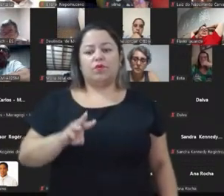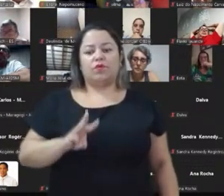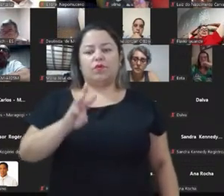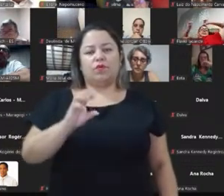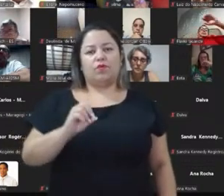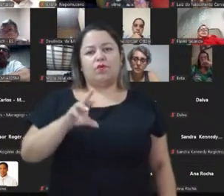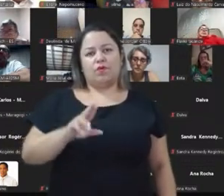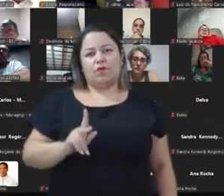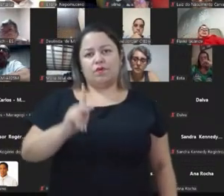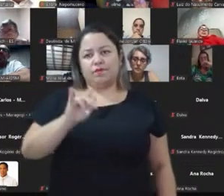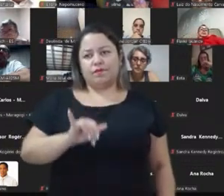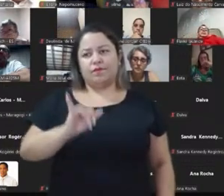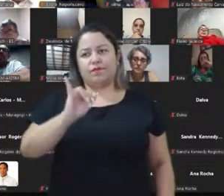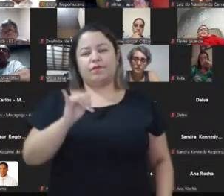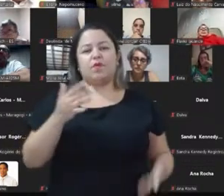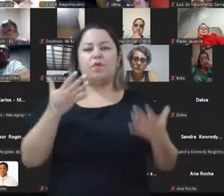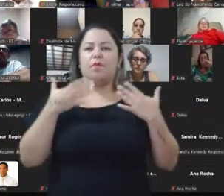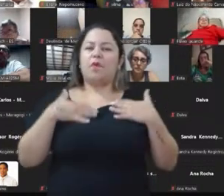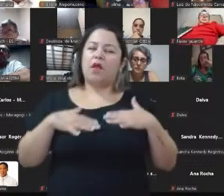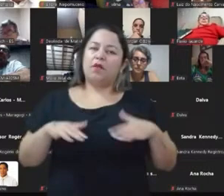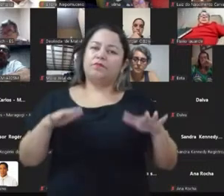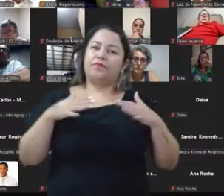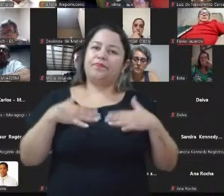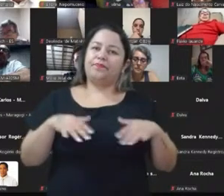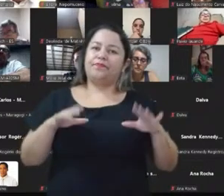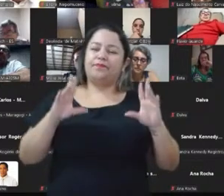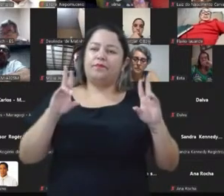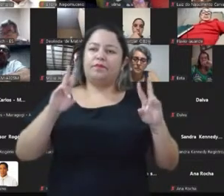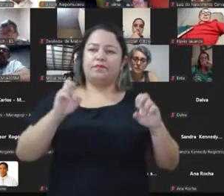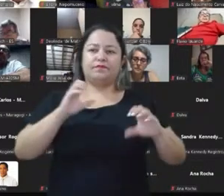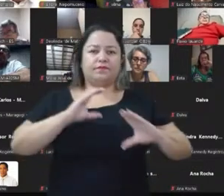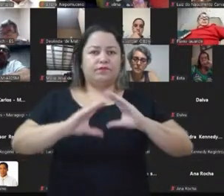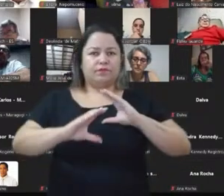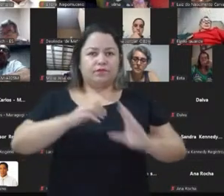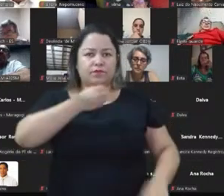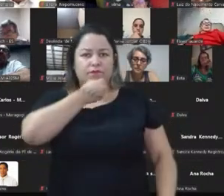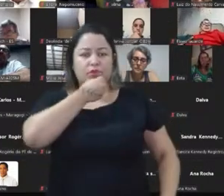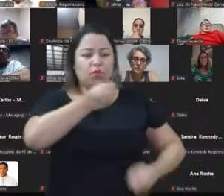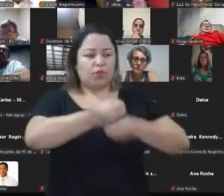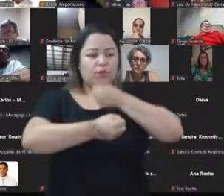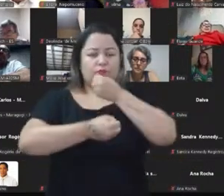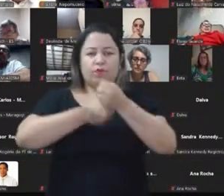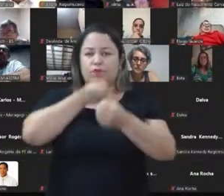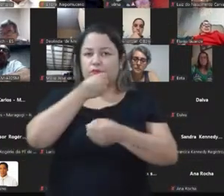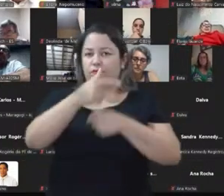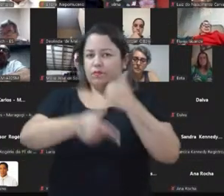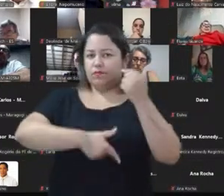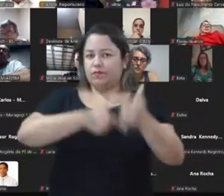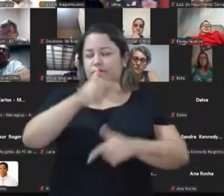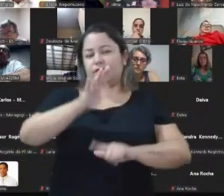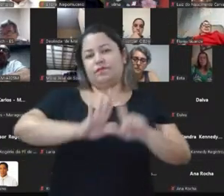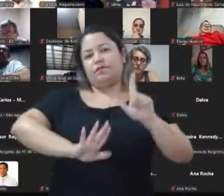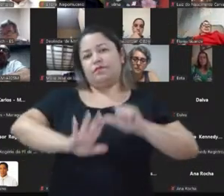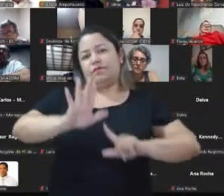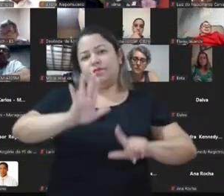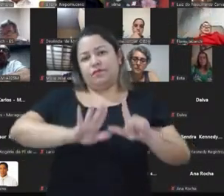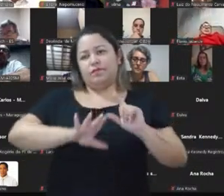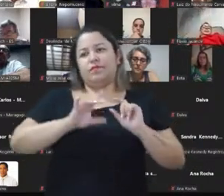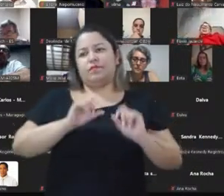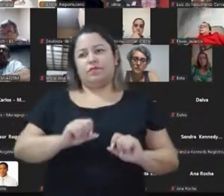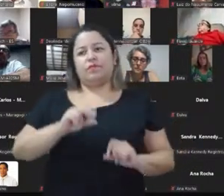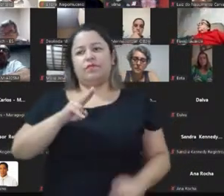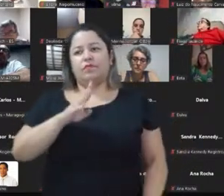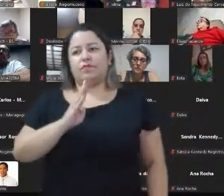alento para esse tema da comunicação. Porque eu entrevistava trabalhadores de plataforma, trabalhadores do